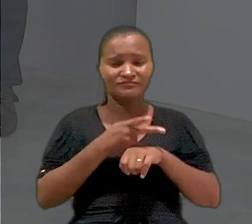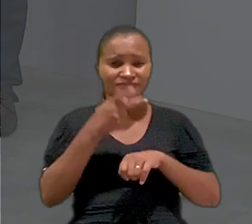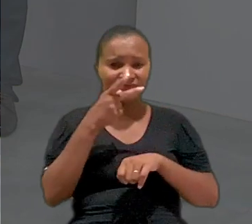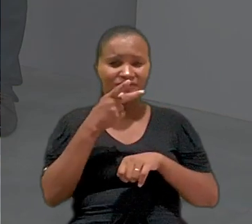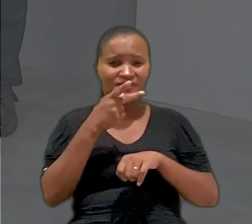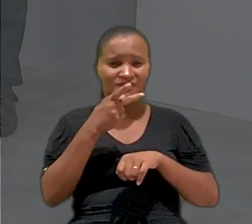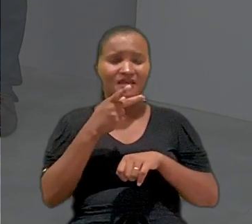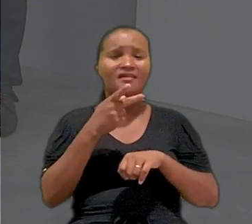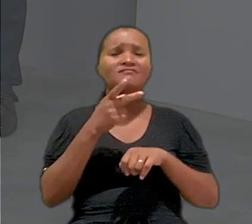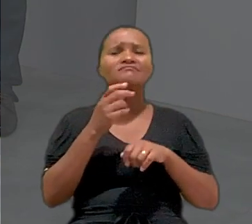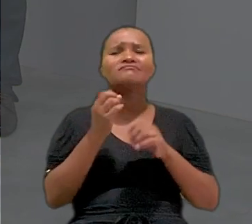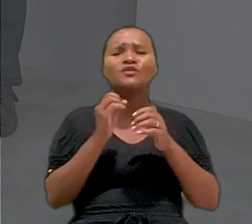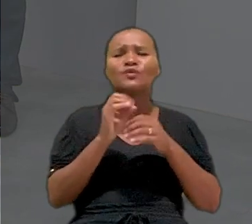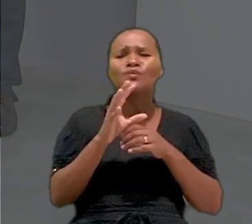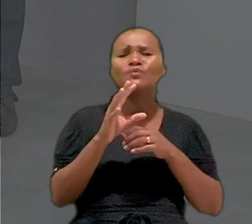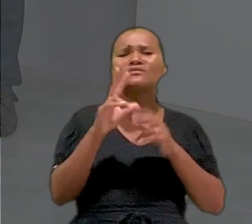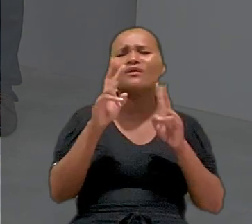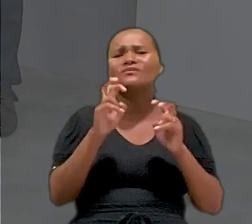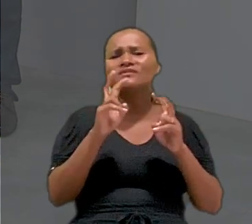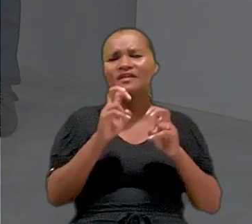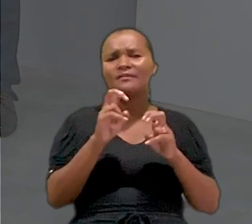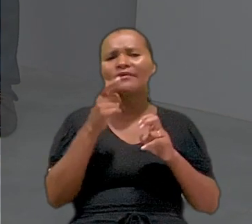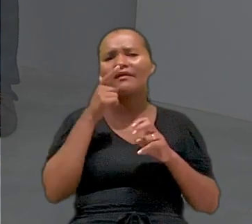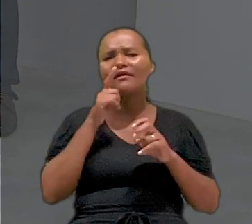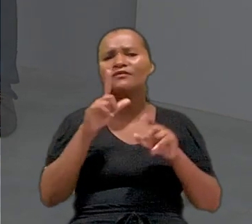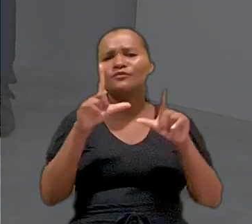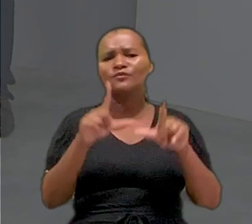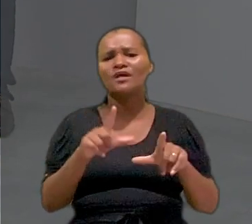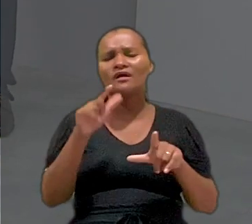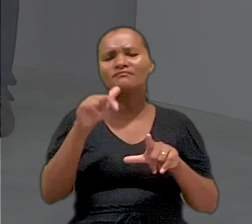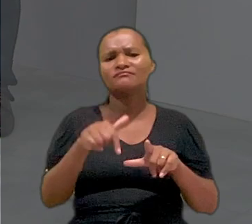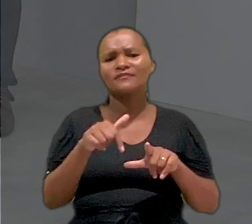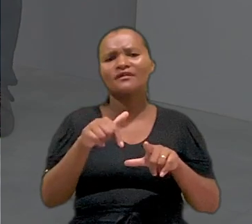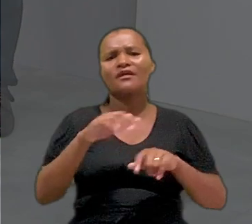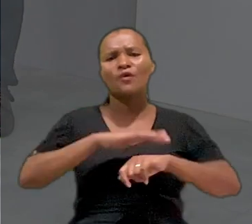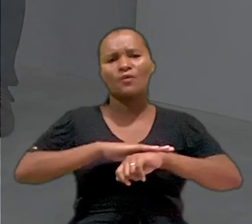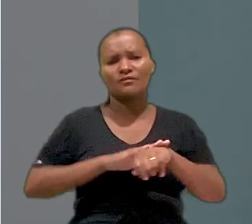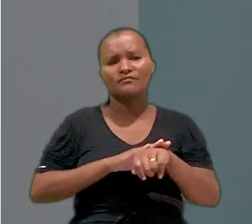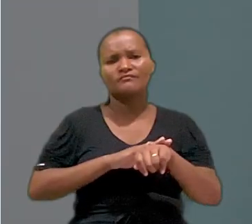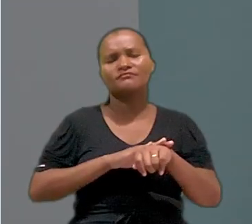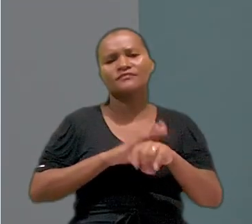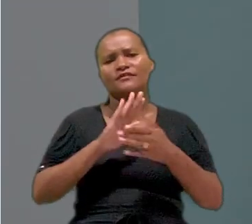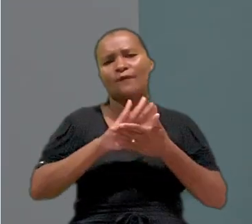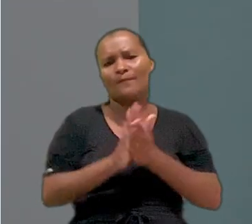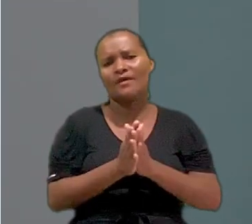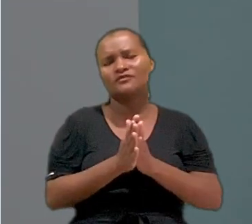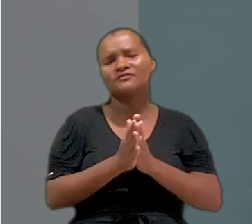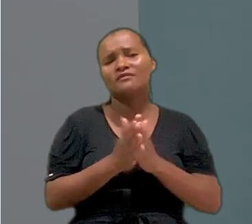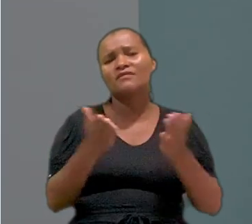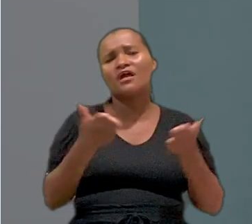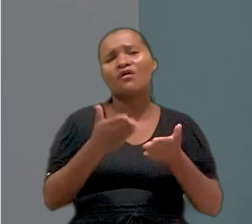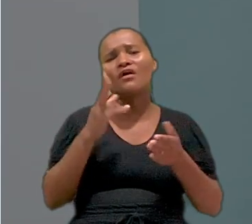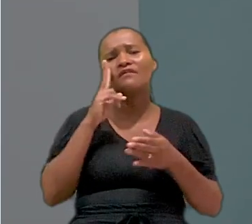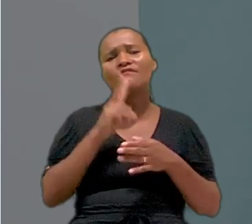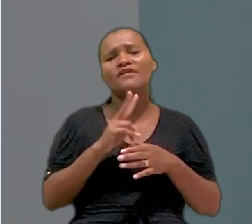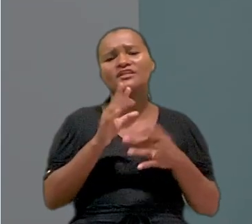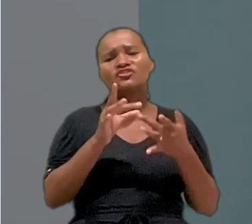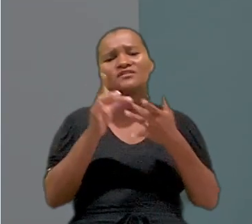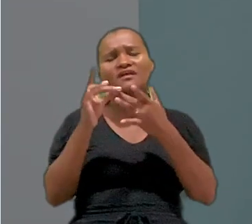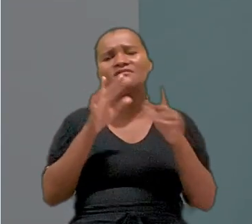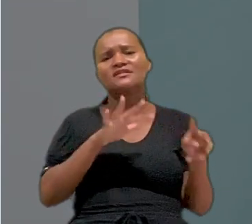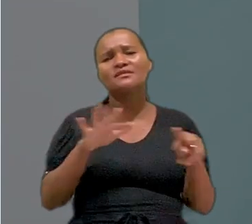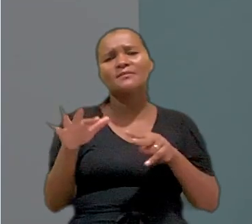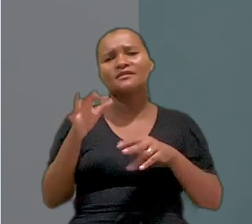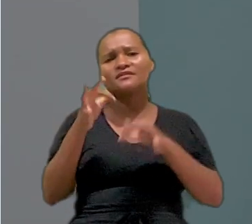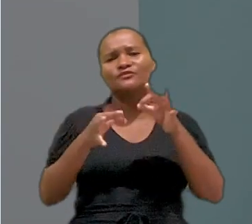jogou luzes sobre um tema que vem ganhando espaço aqui no TST, que é o combate ao racismo. E vamos agora conferir outros destaques da